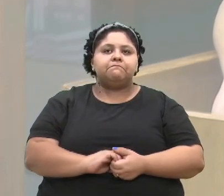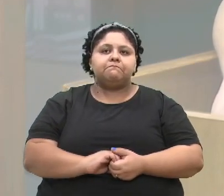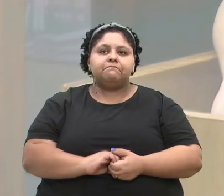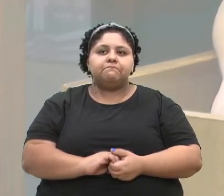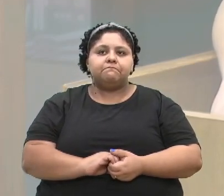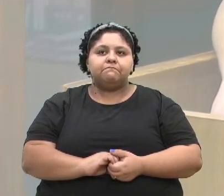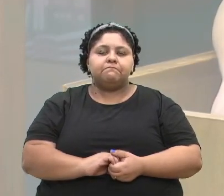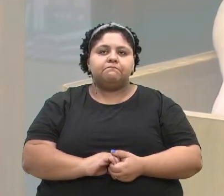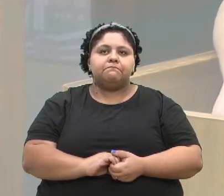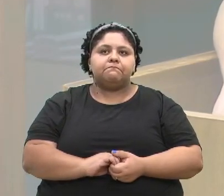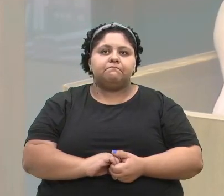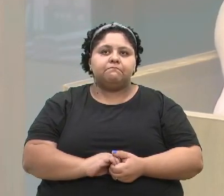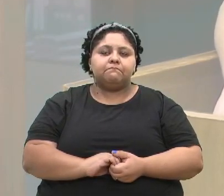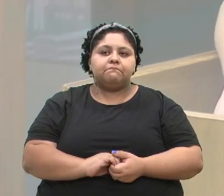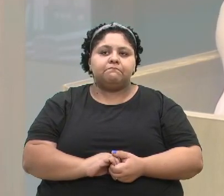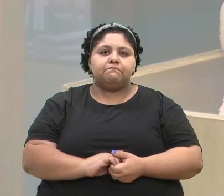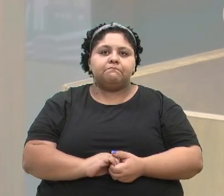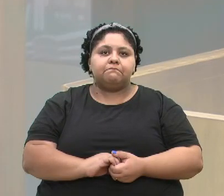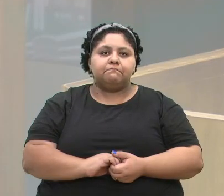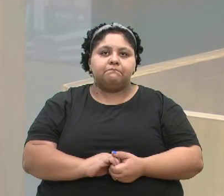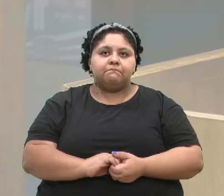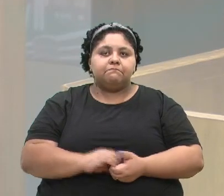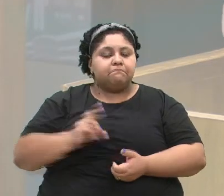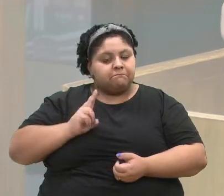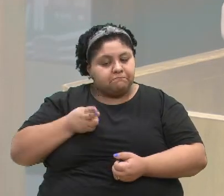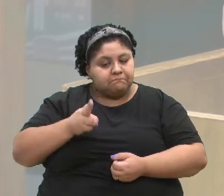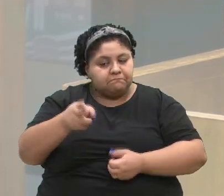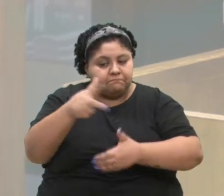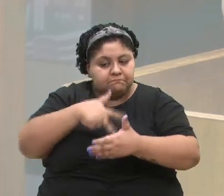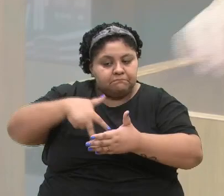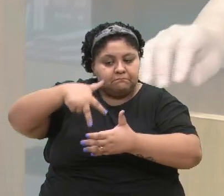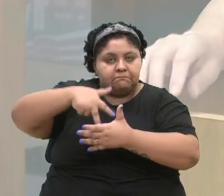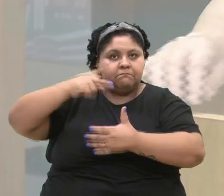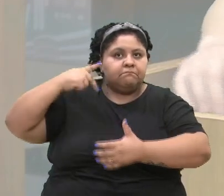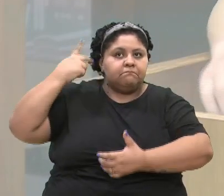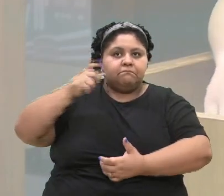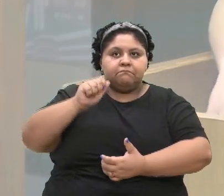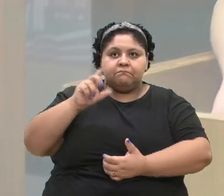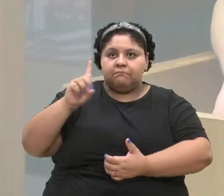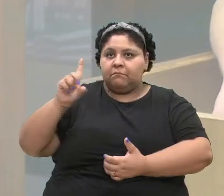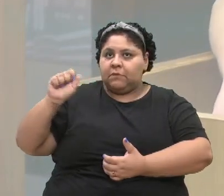líder bancada do PSB, segue na tribuna o vereador Adam Reck.